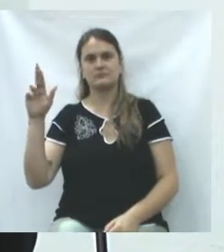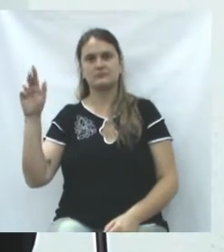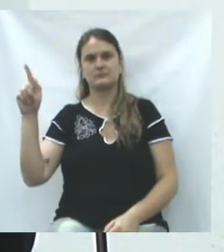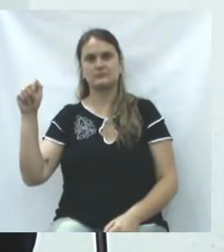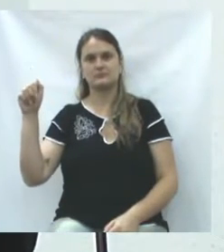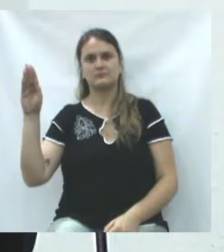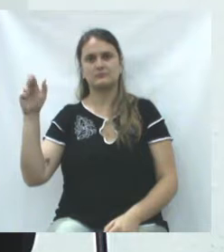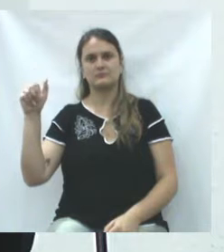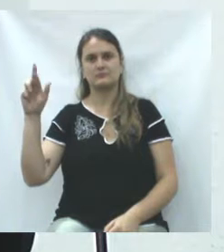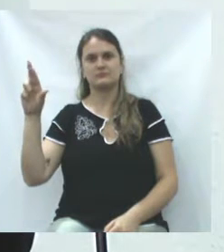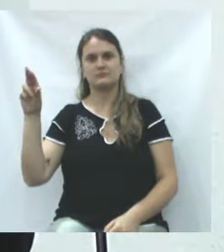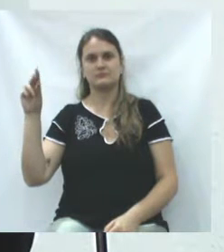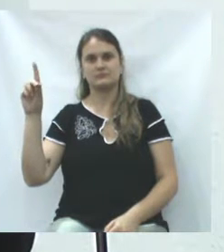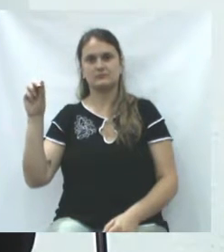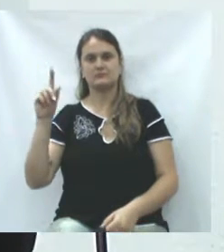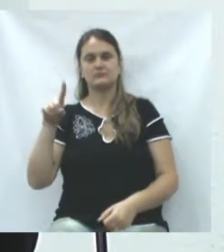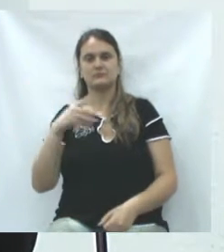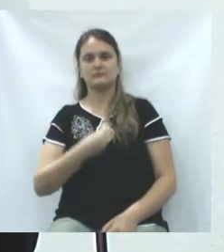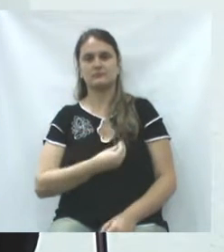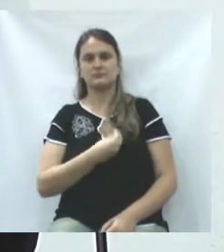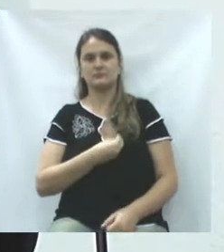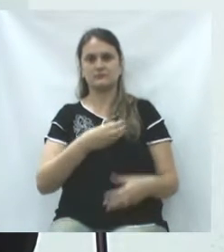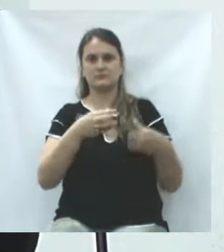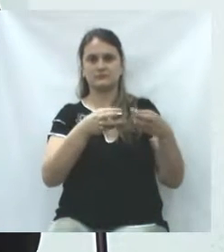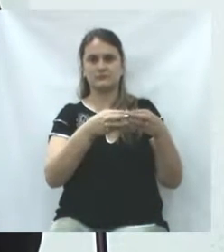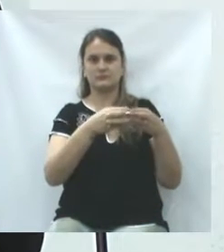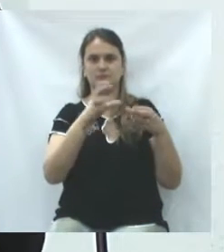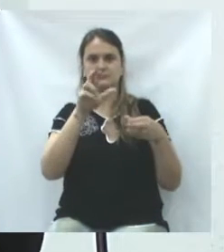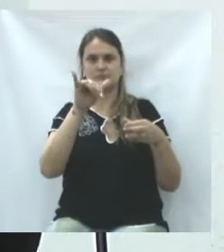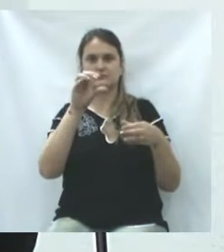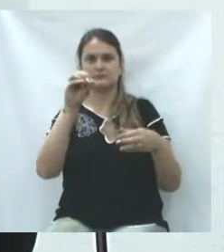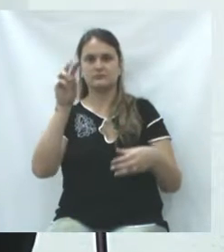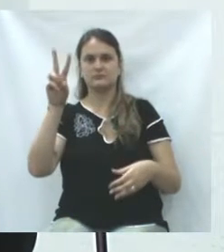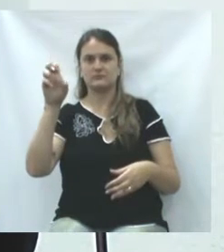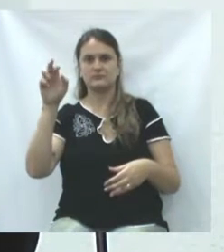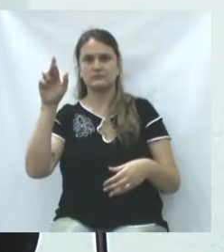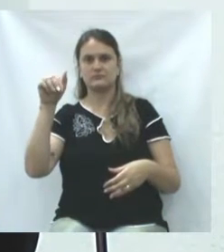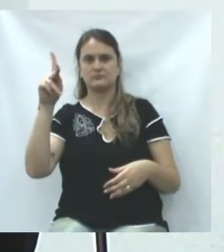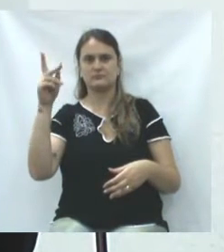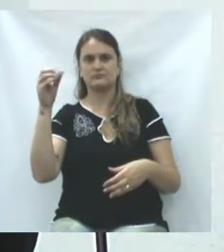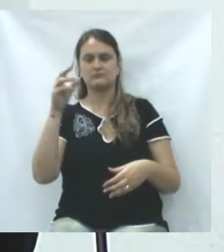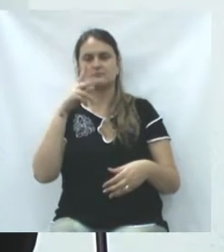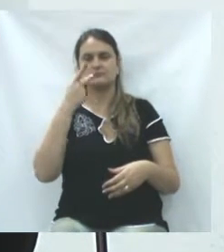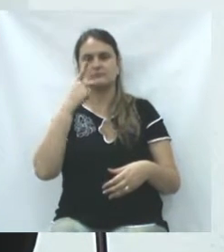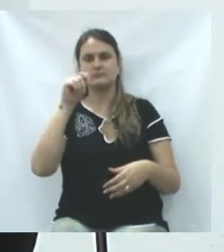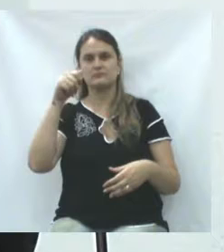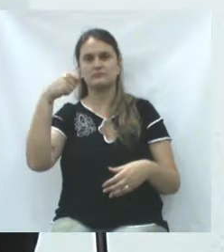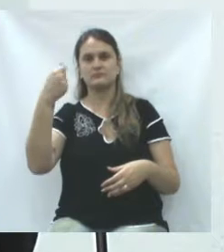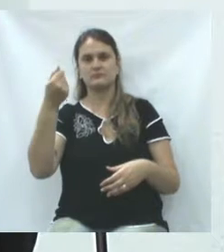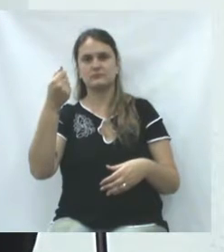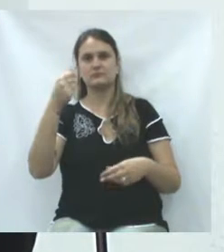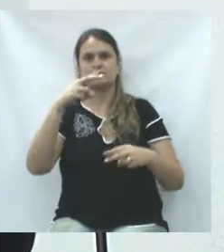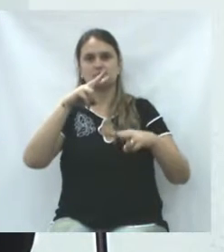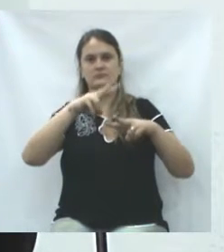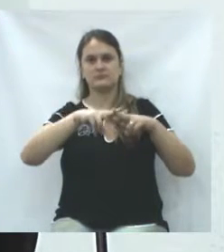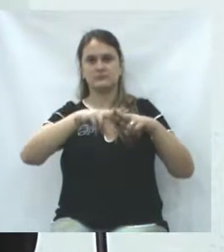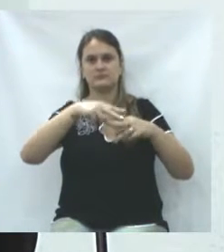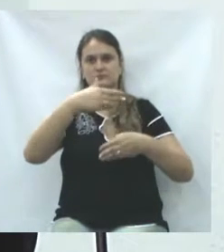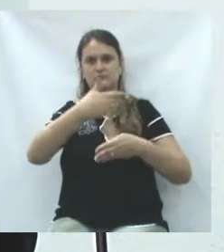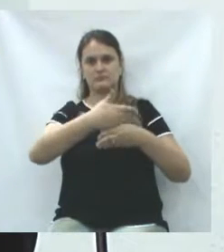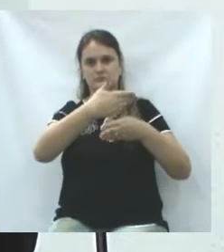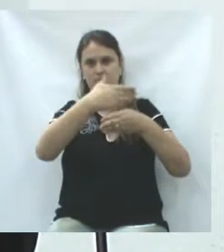está presente, que representa a Comunidade do Rua Vermelho e outros membros aqui, sobre o nosso sistema do